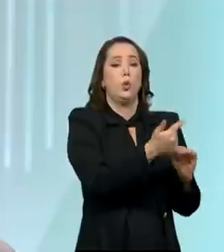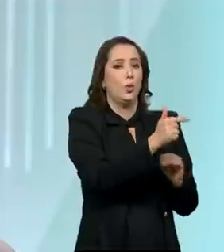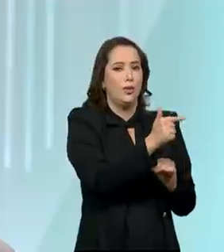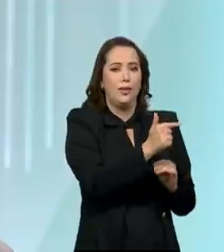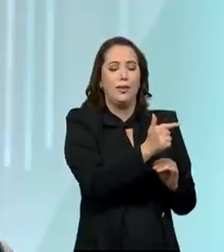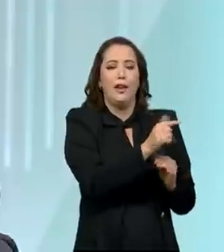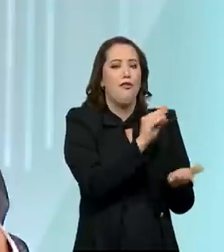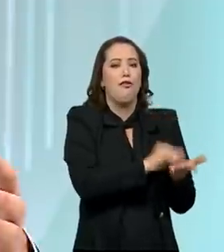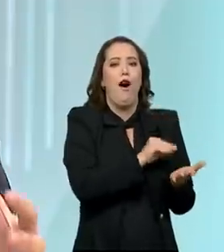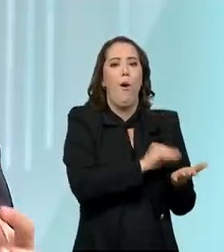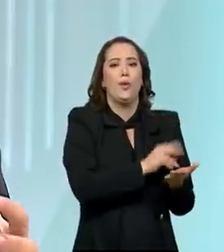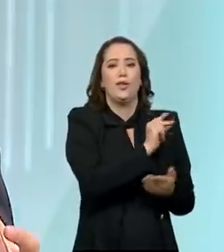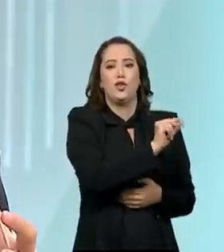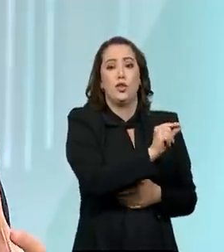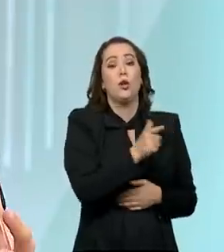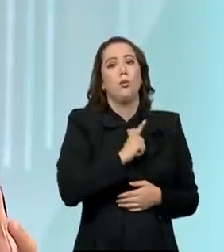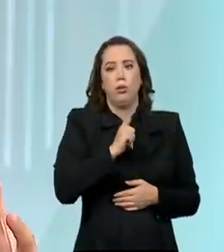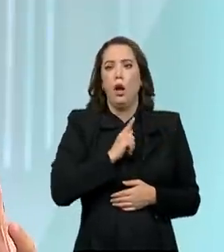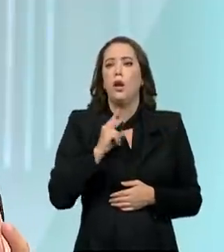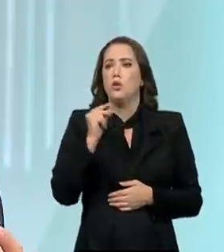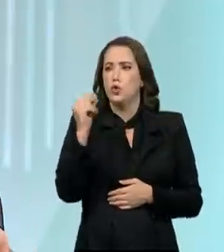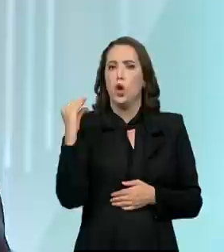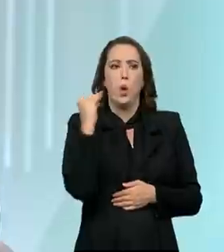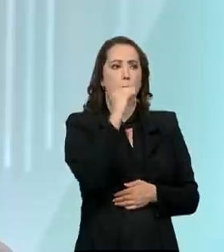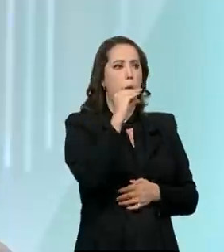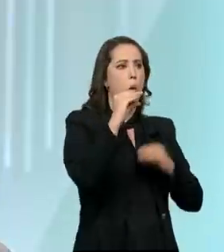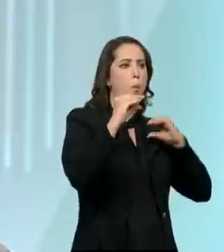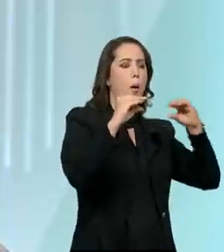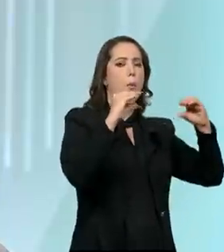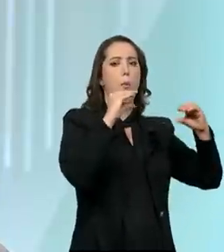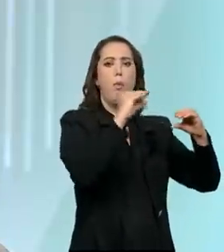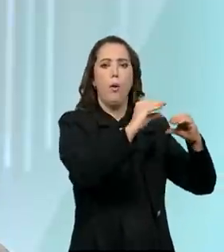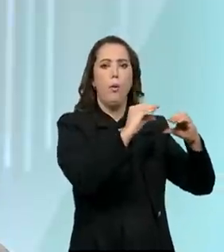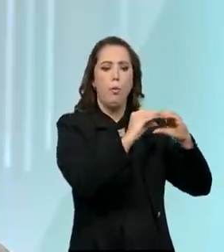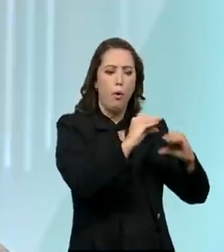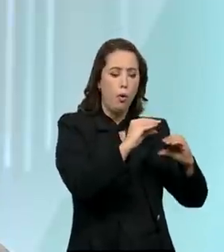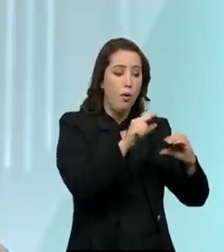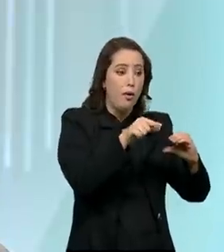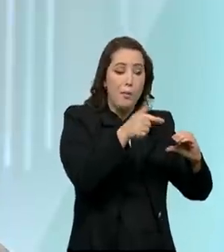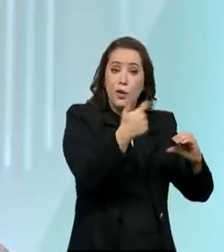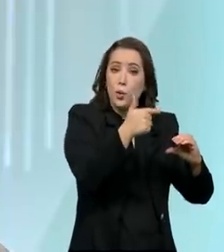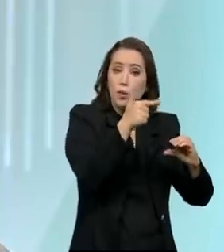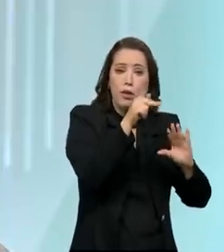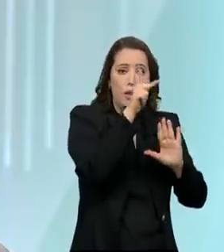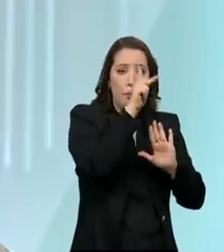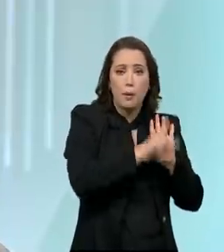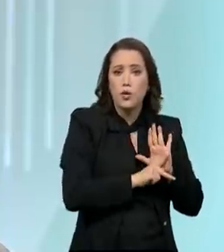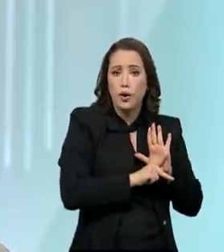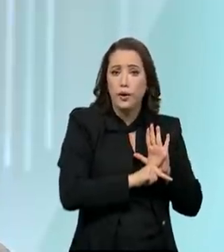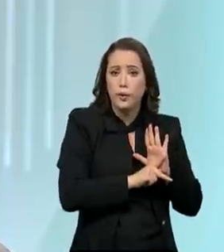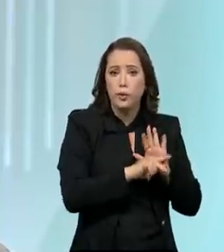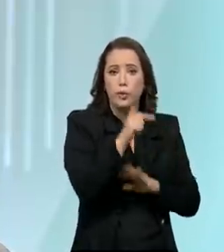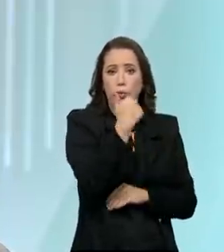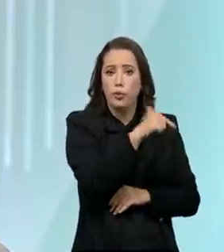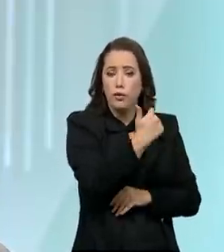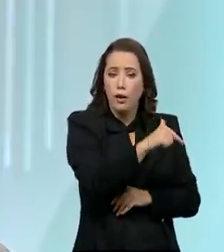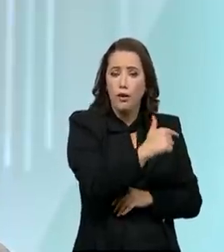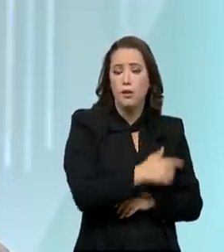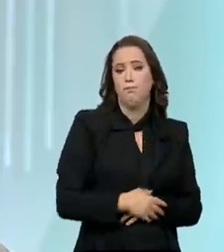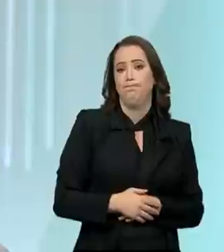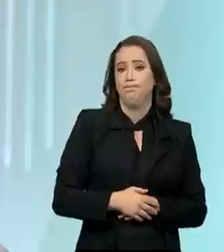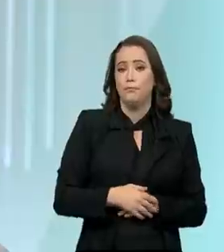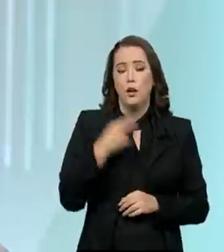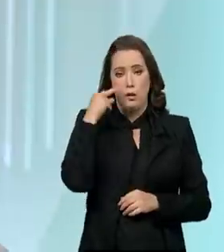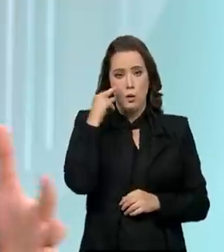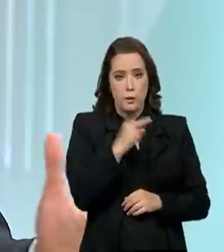no mundo, você tem oportunidade de investimento no Brasil e falta um bom projeto. Então, se você for ver, não só o que o BNDES fez,